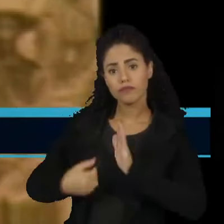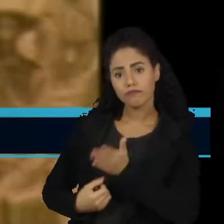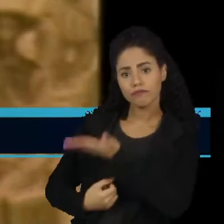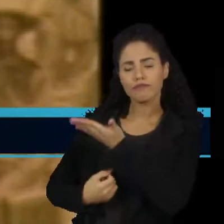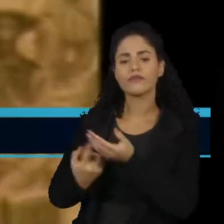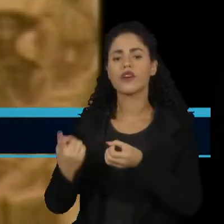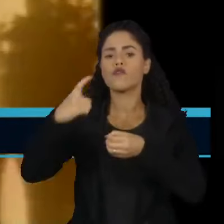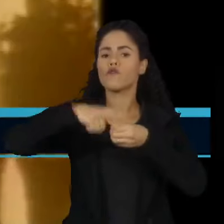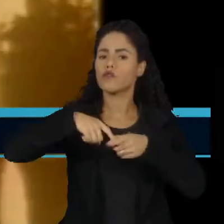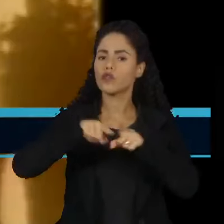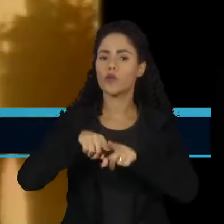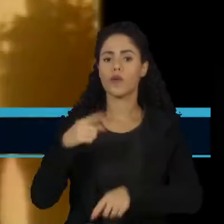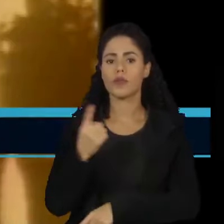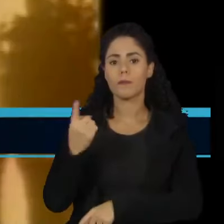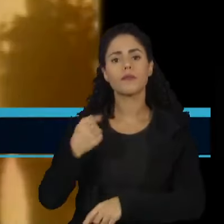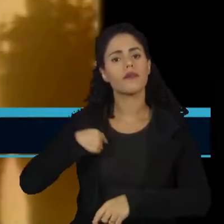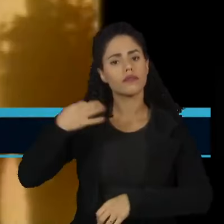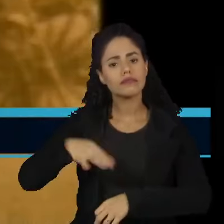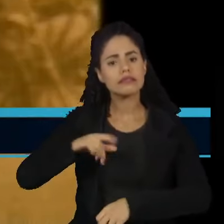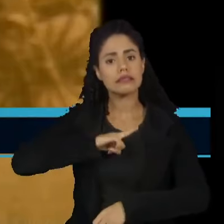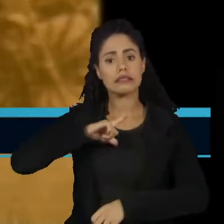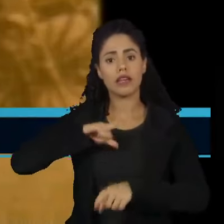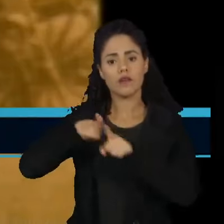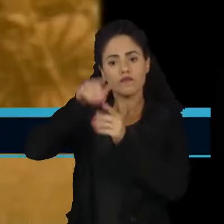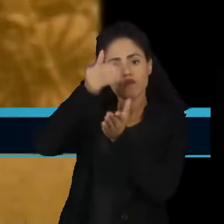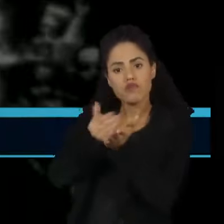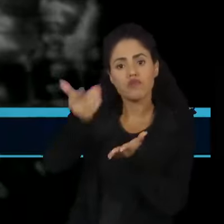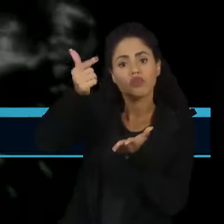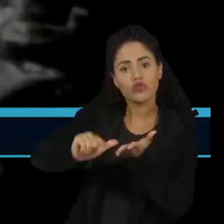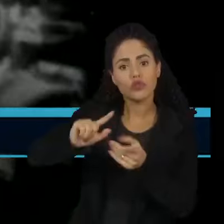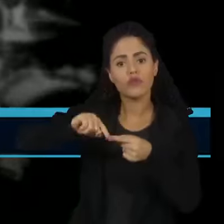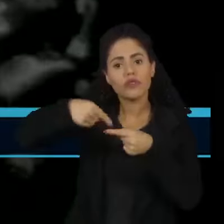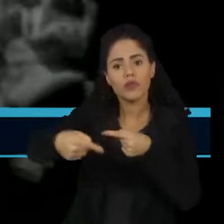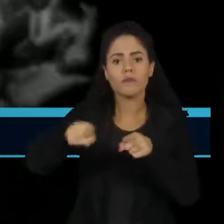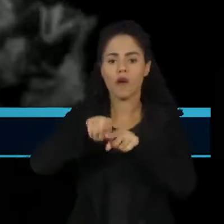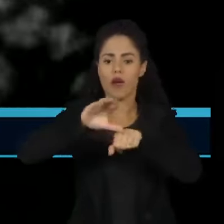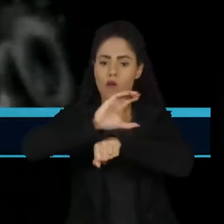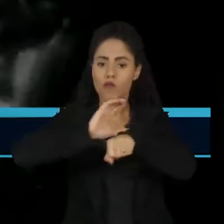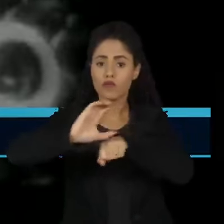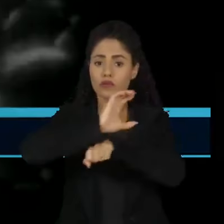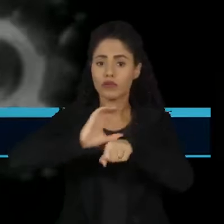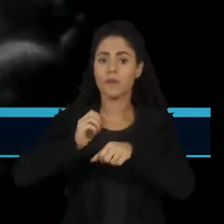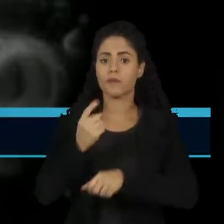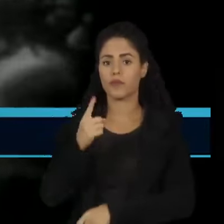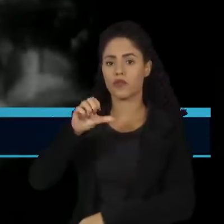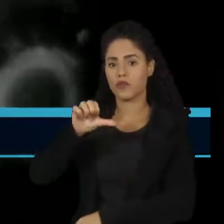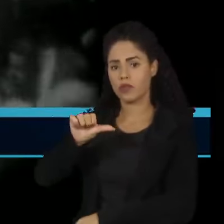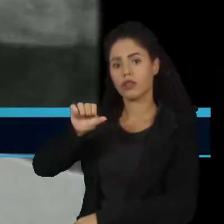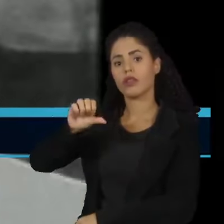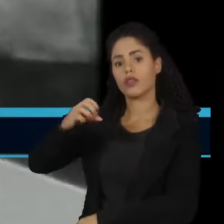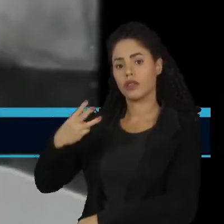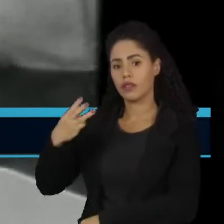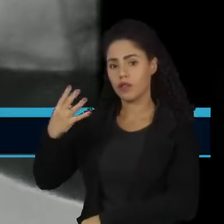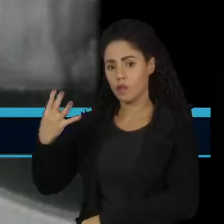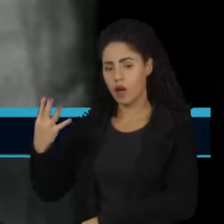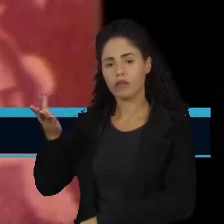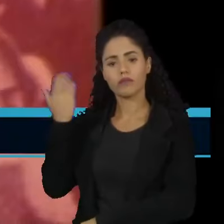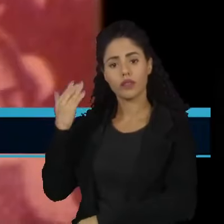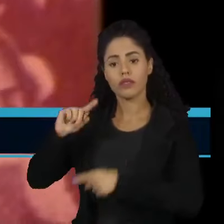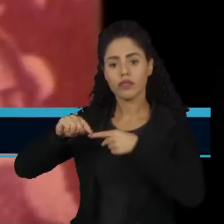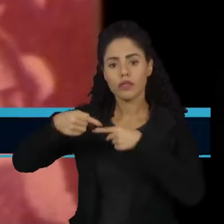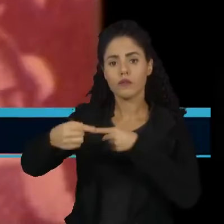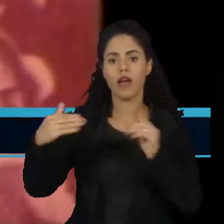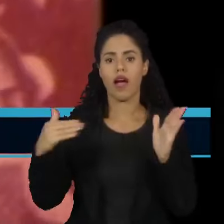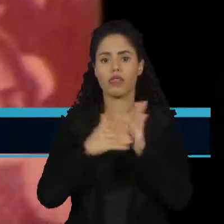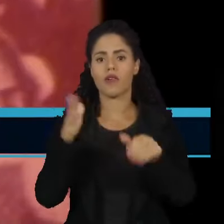retomada na Primeira República, reiniciada após a Constituição de 1934 até